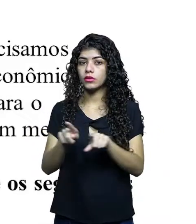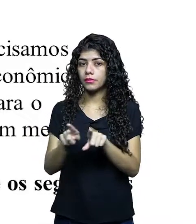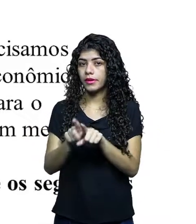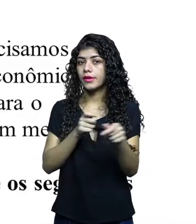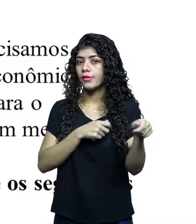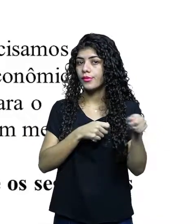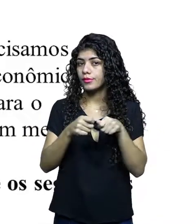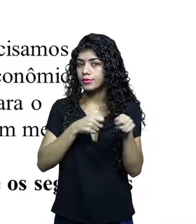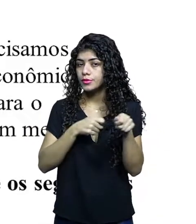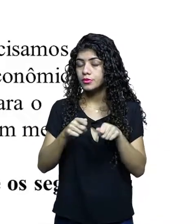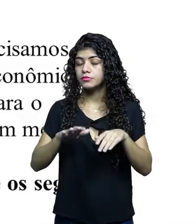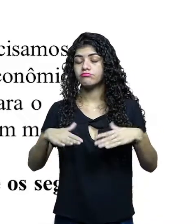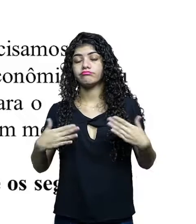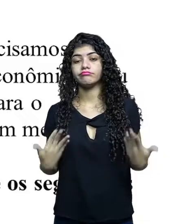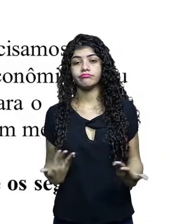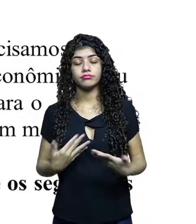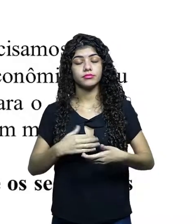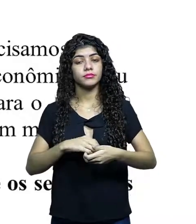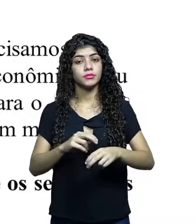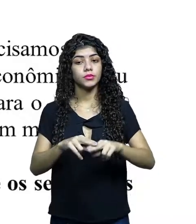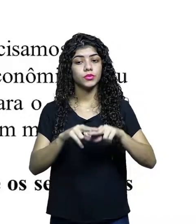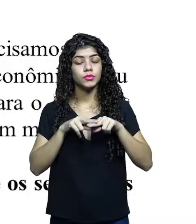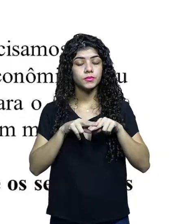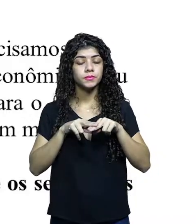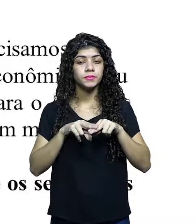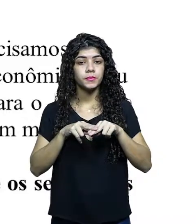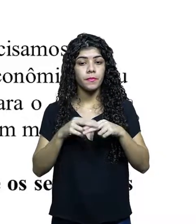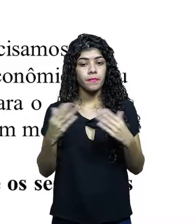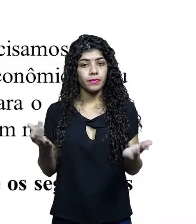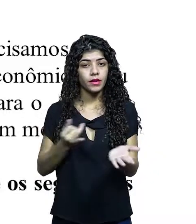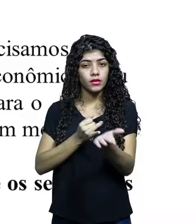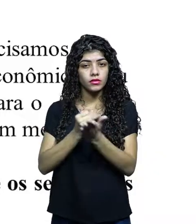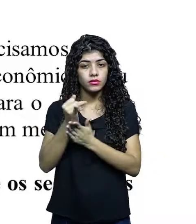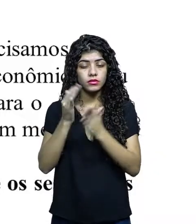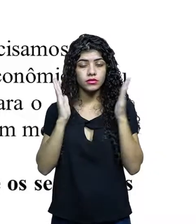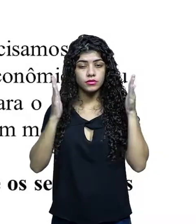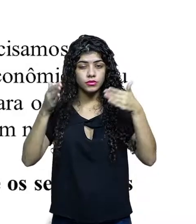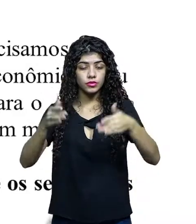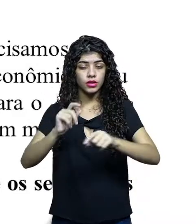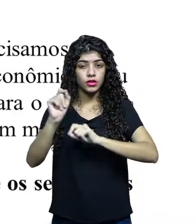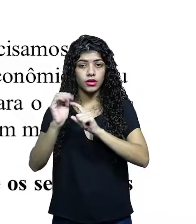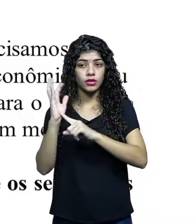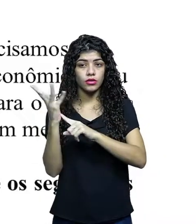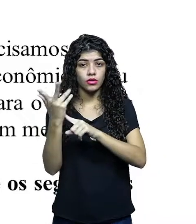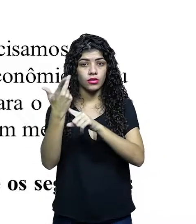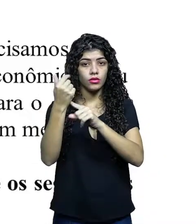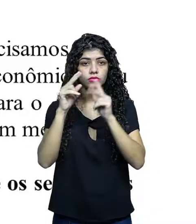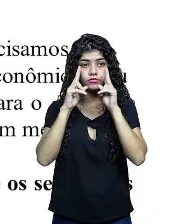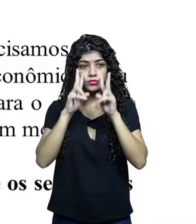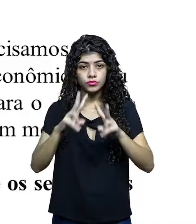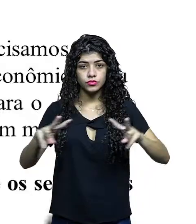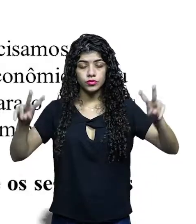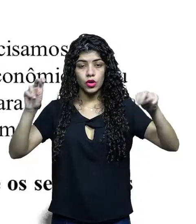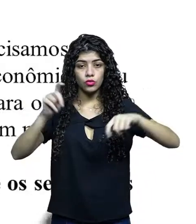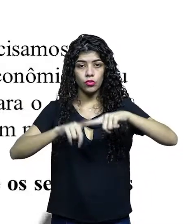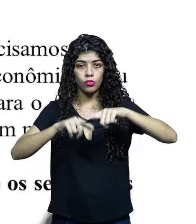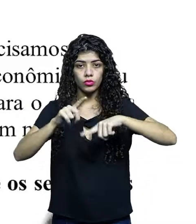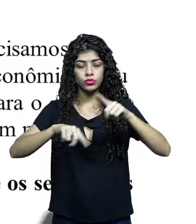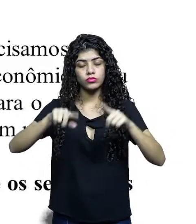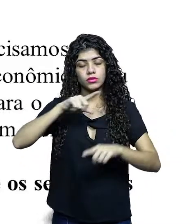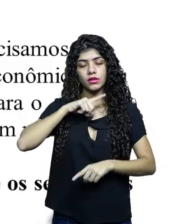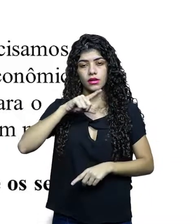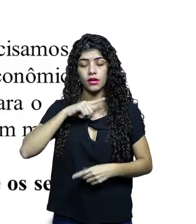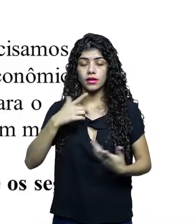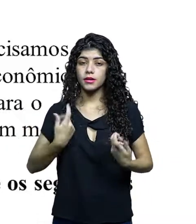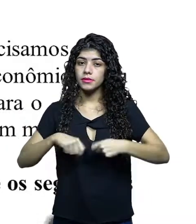aspectos econômicos. Ou seja, aqui nessa introdução, precisamos olhar para o audiovisual como um produto que circula